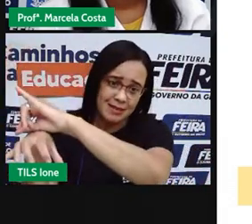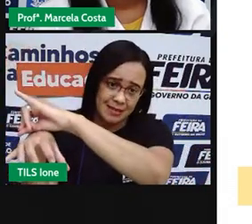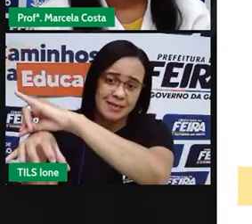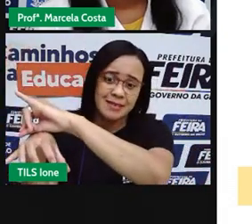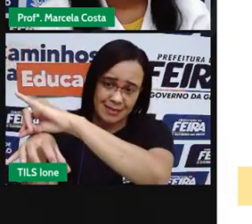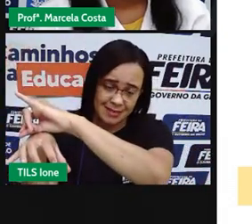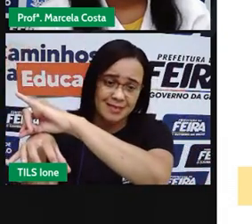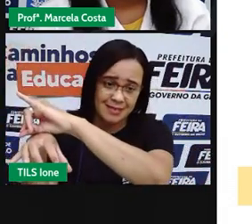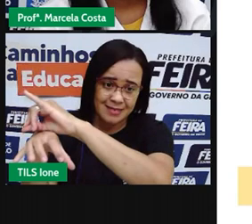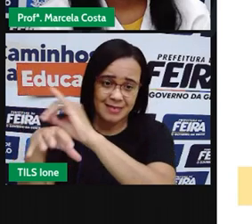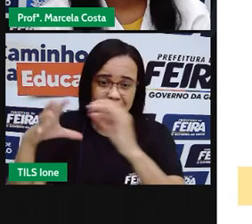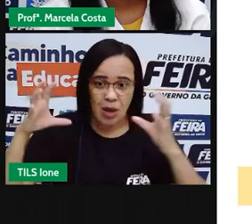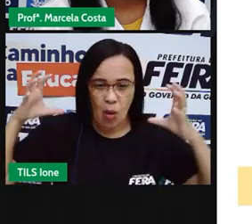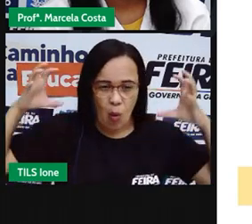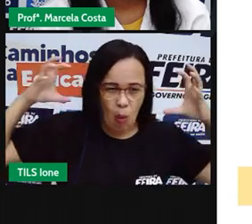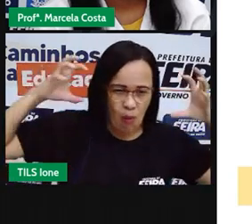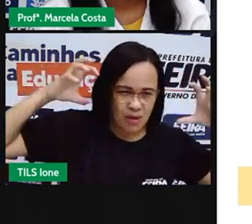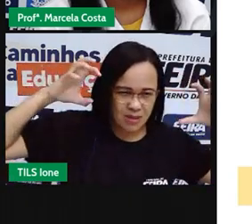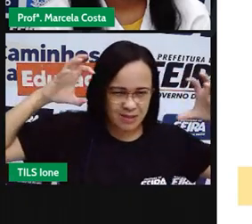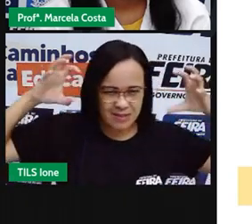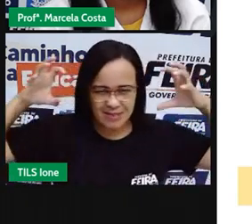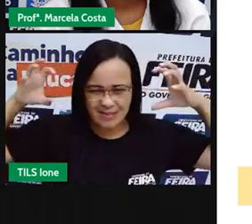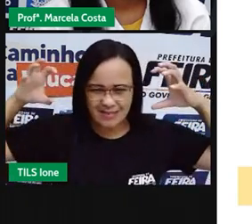urso.